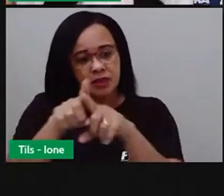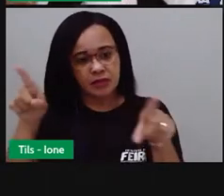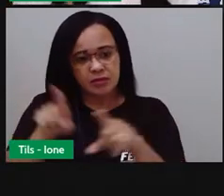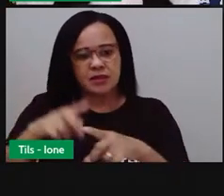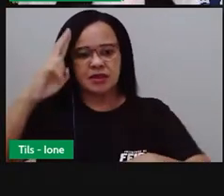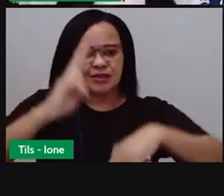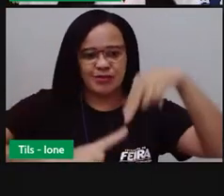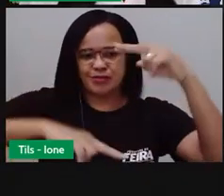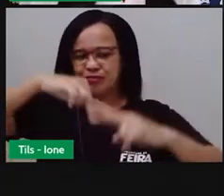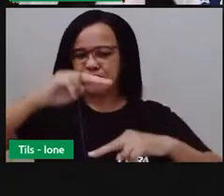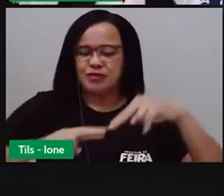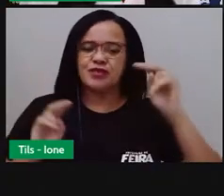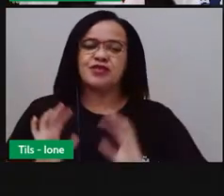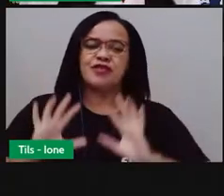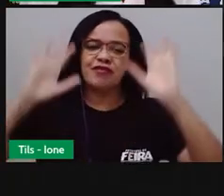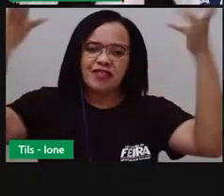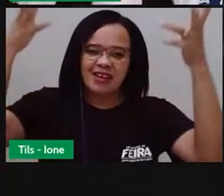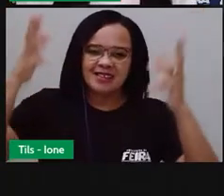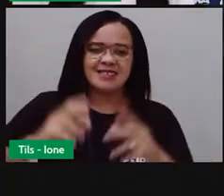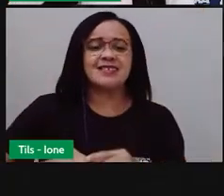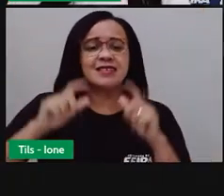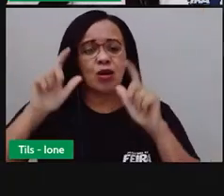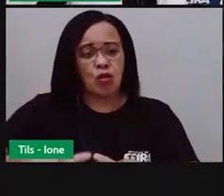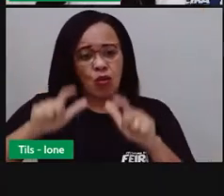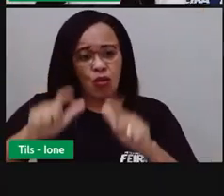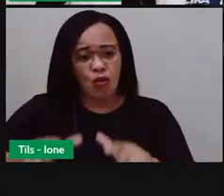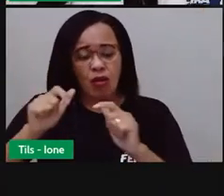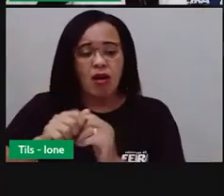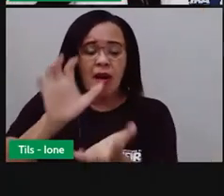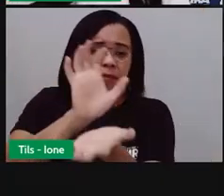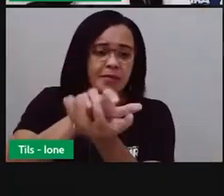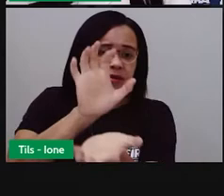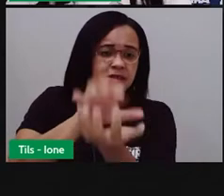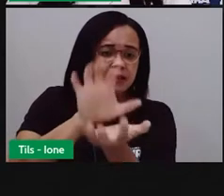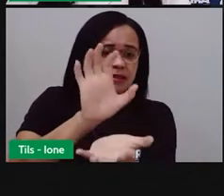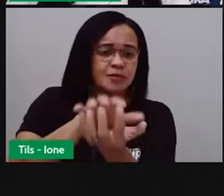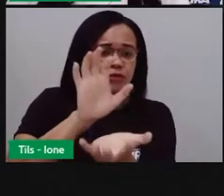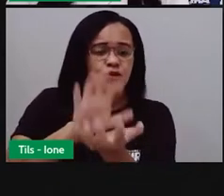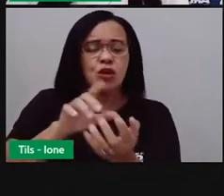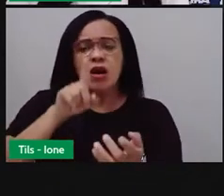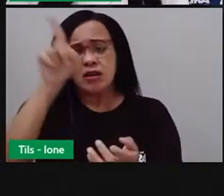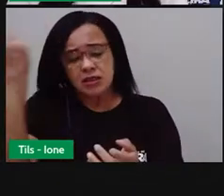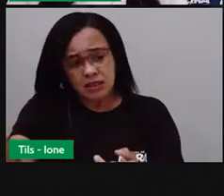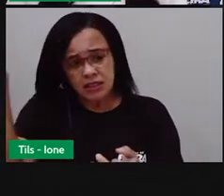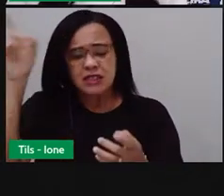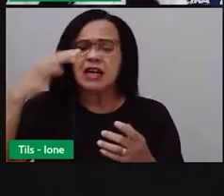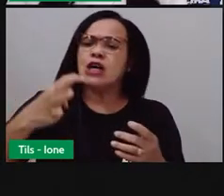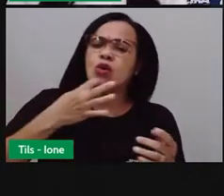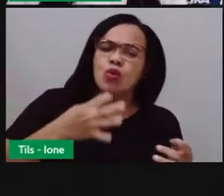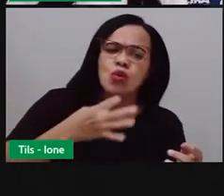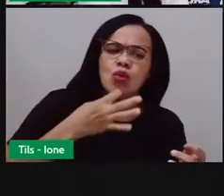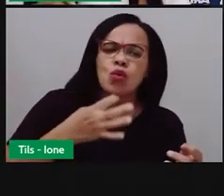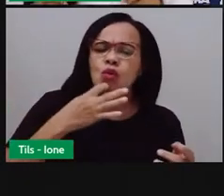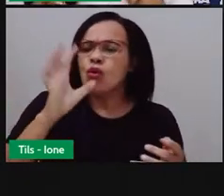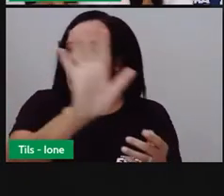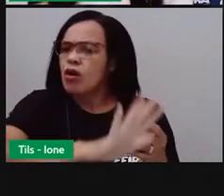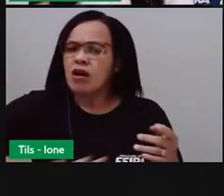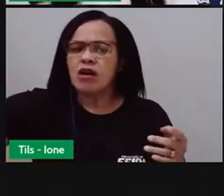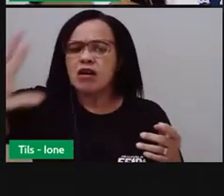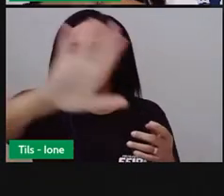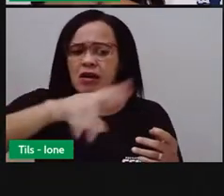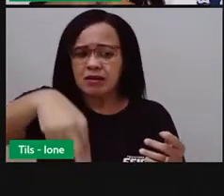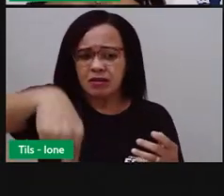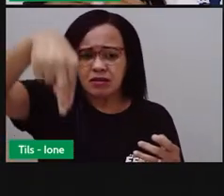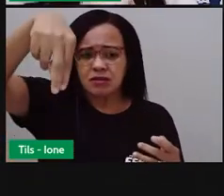acontece lá em Pernambuco. São João de Caruaru é muito conhecido na região nordeste. Conhecido